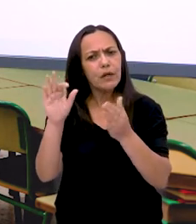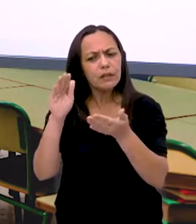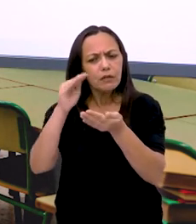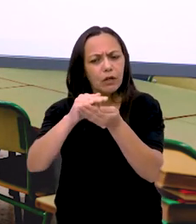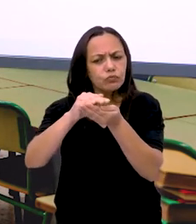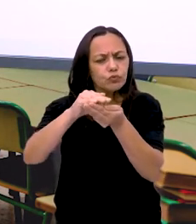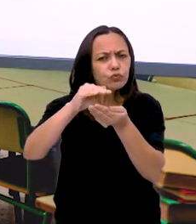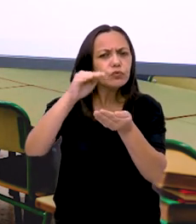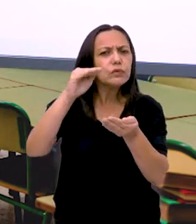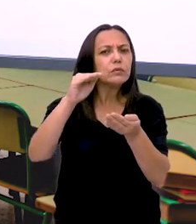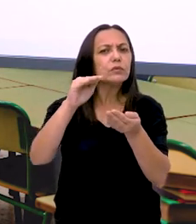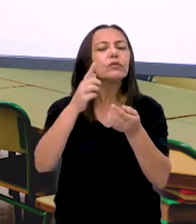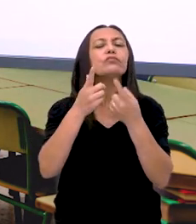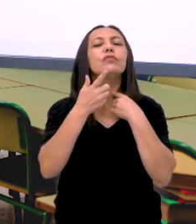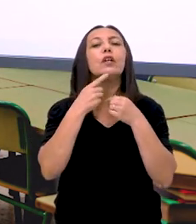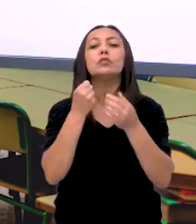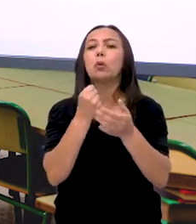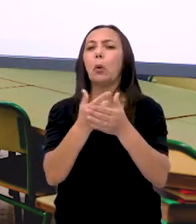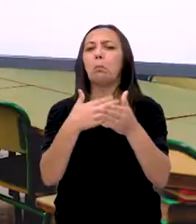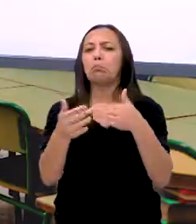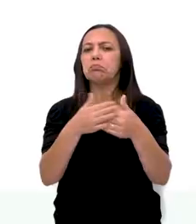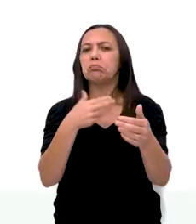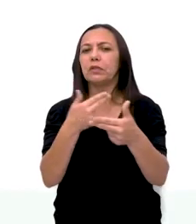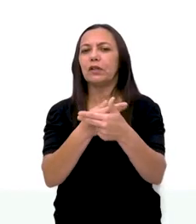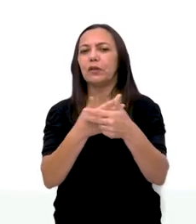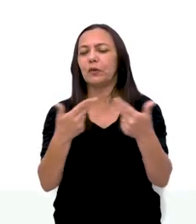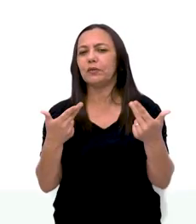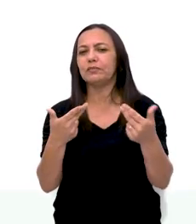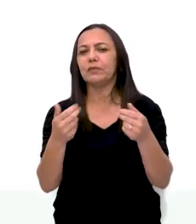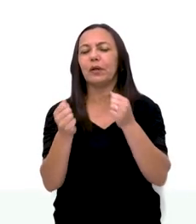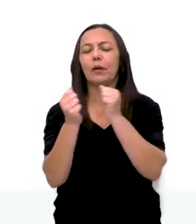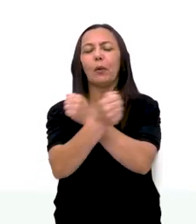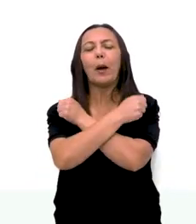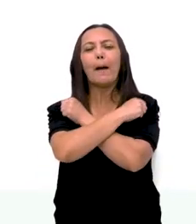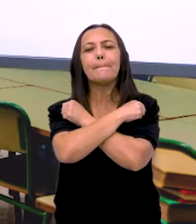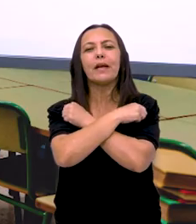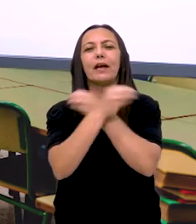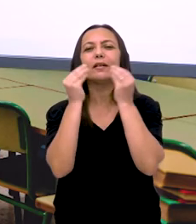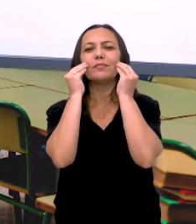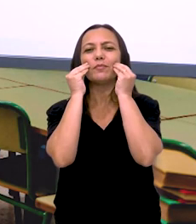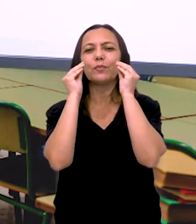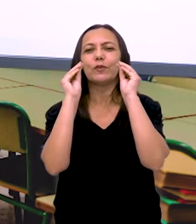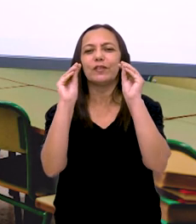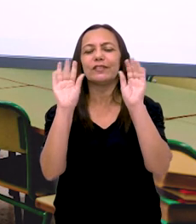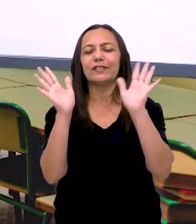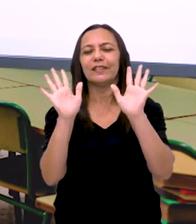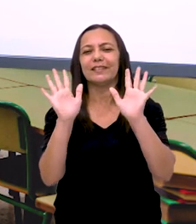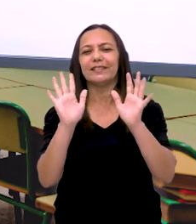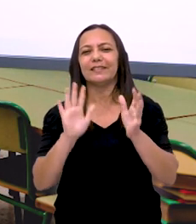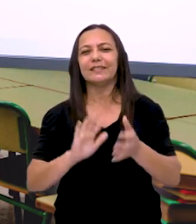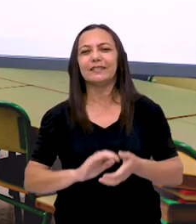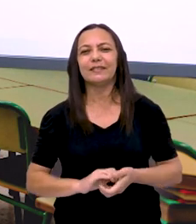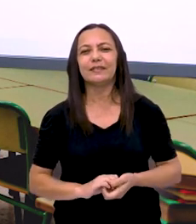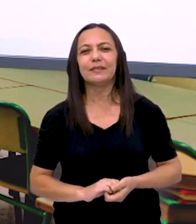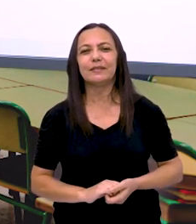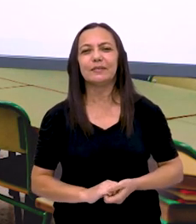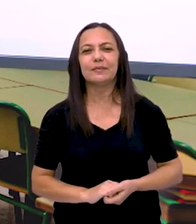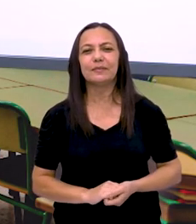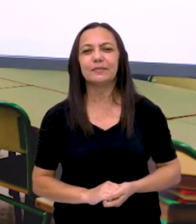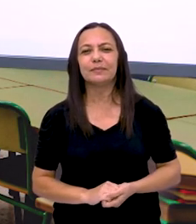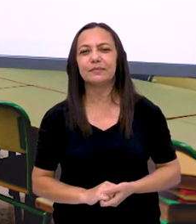comprar. Aquilo que você deseja. Certo? Então. Um abraço grande. Um beijo. Fiquem com Deus. E até a próxima aula.